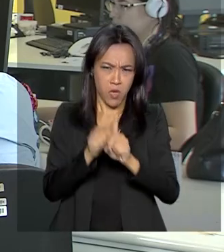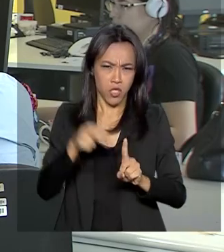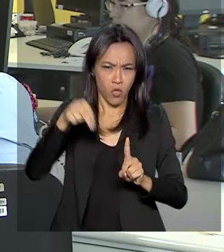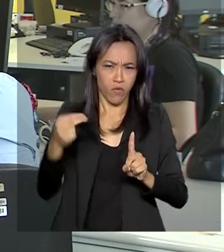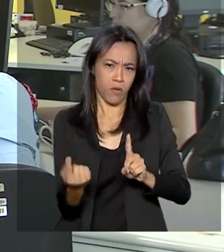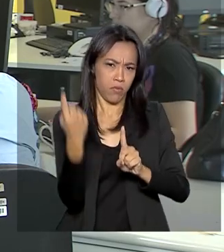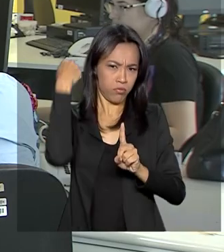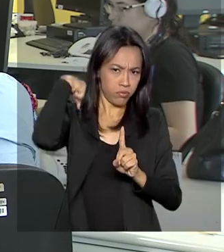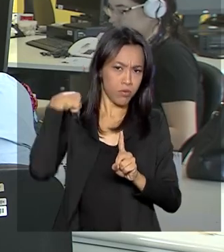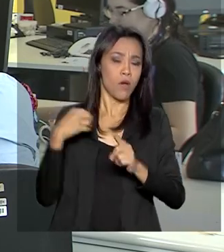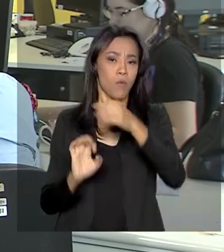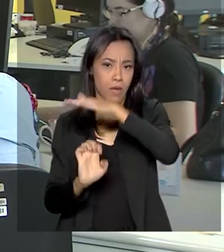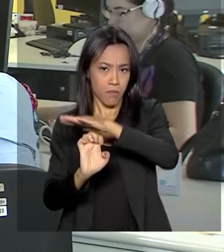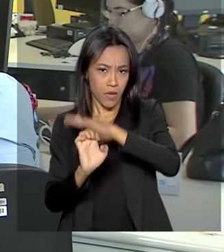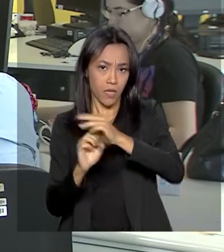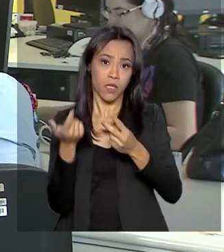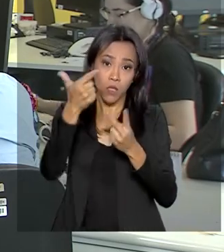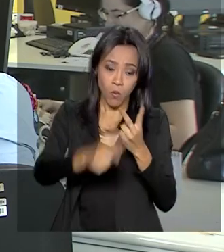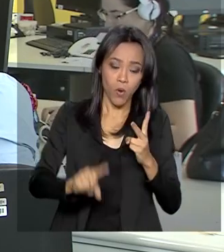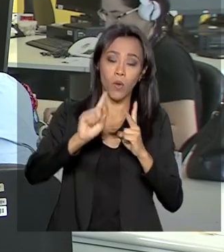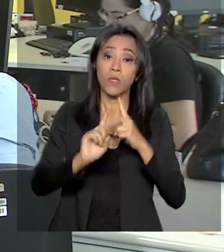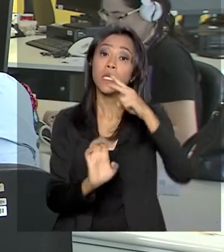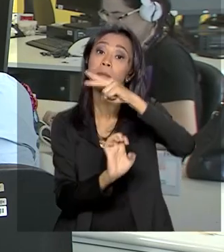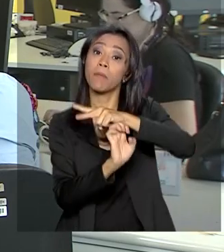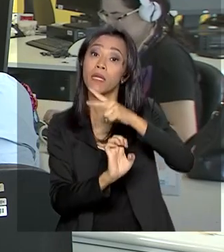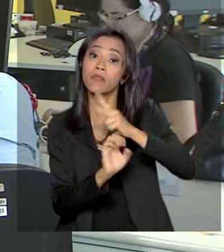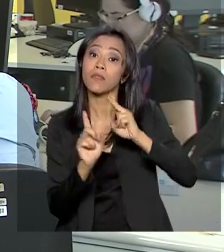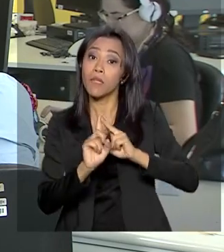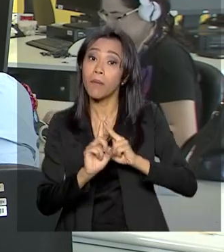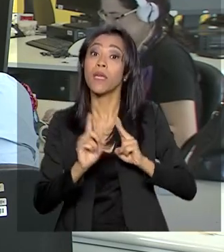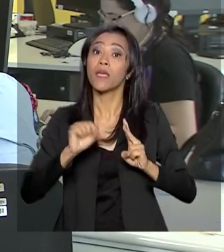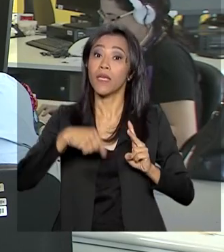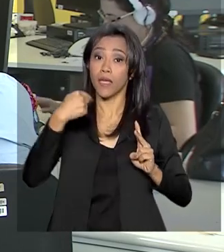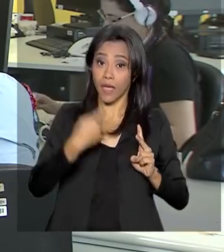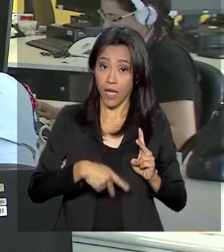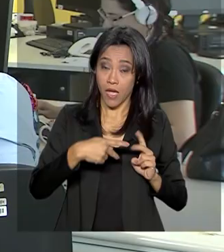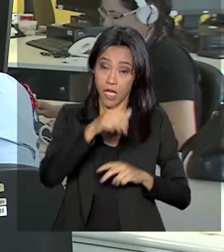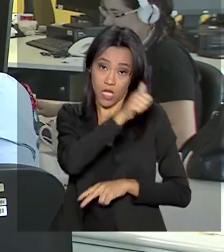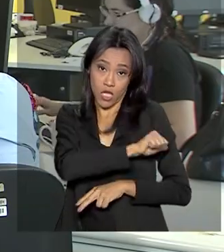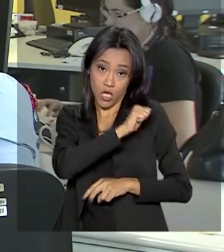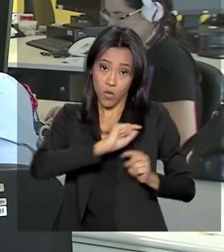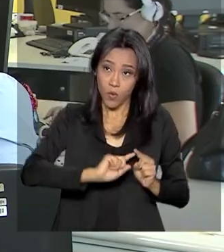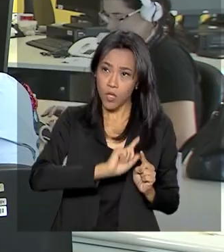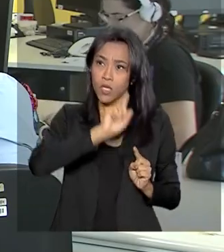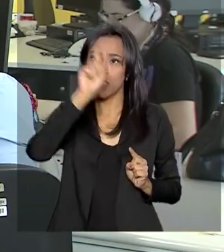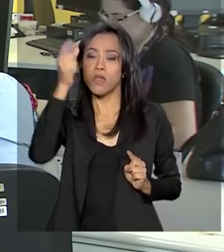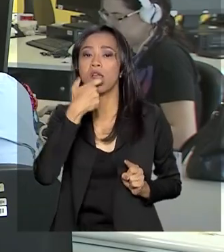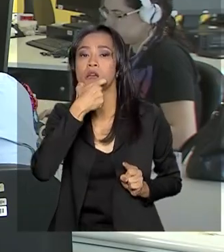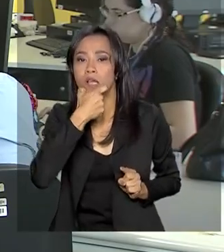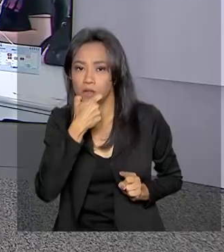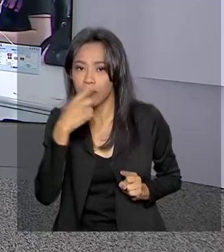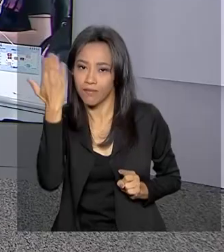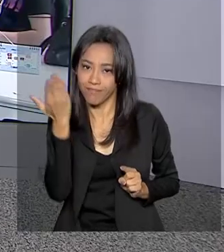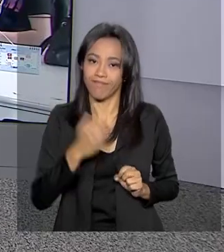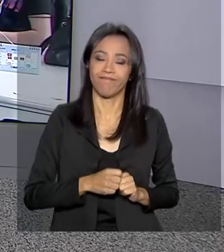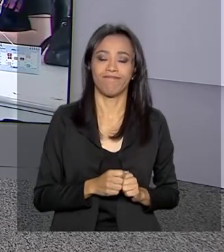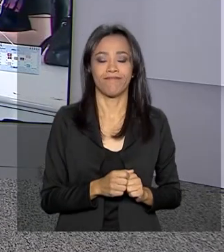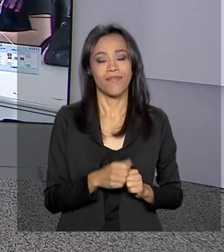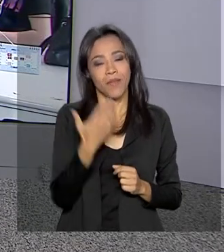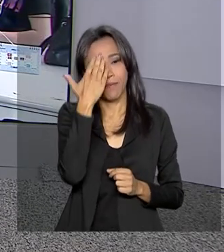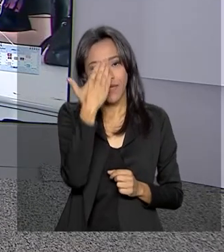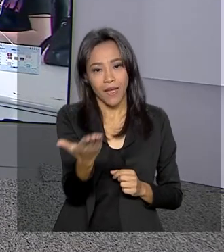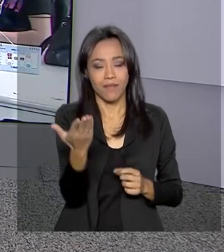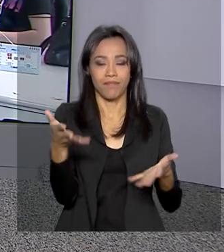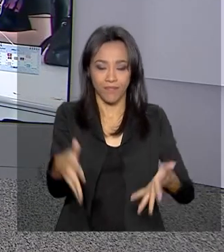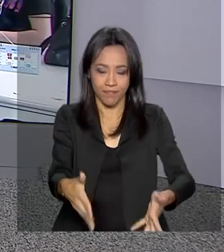passado e, em seguida, a Norwegian Air, que opera voos entre Londres e Rio de Janeiro. Voltamos com você, Carla. Obrigada, Priscila, pela